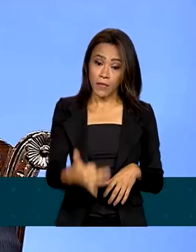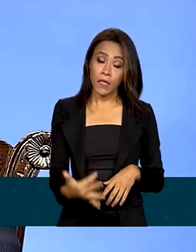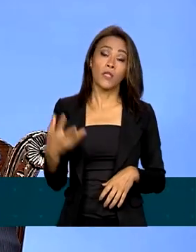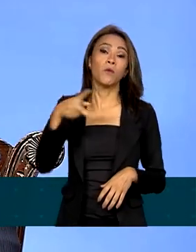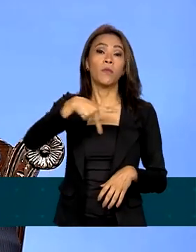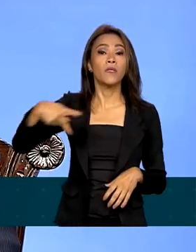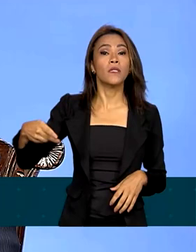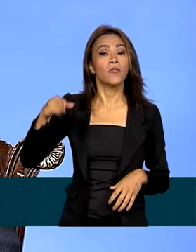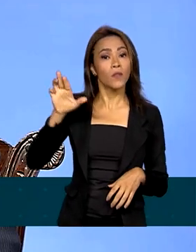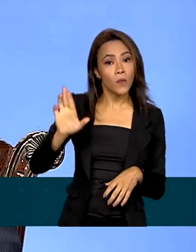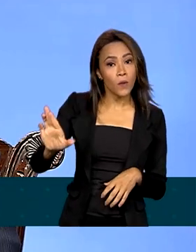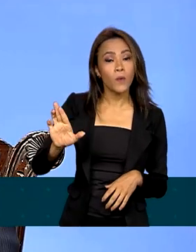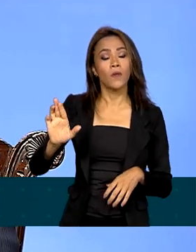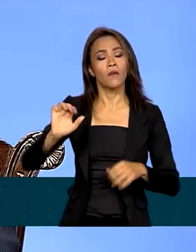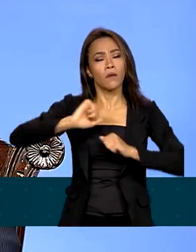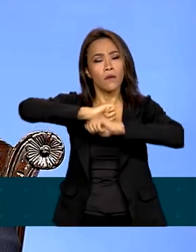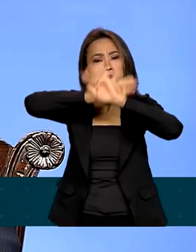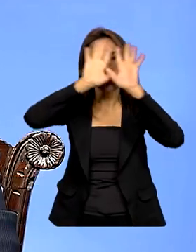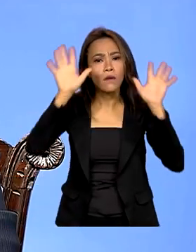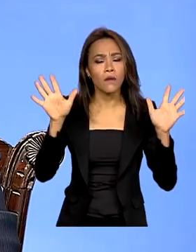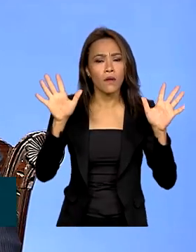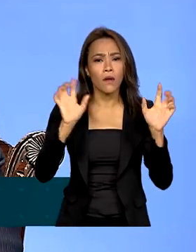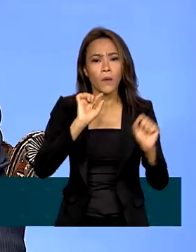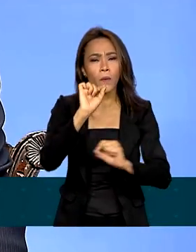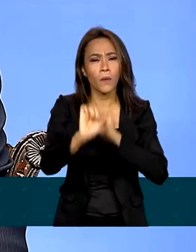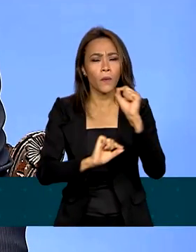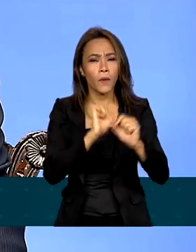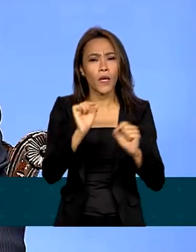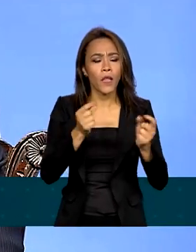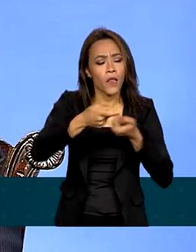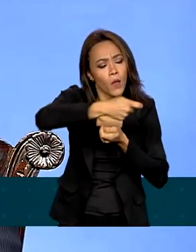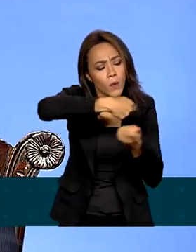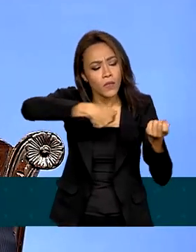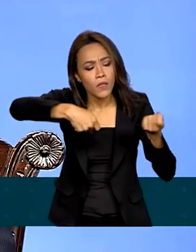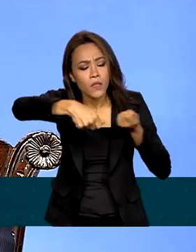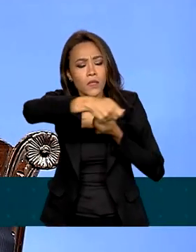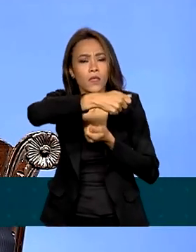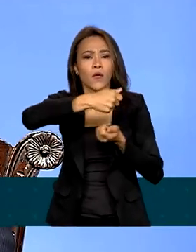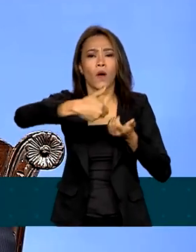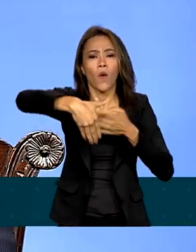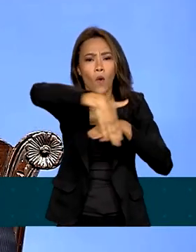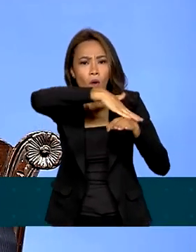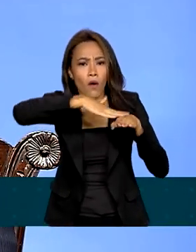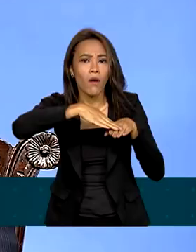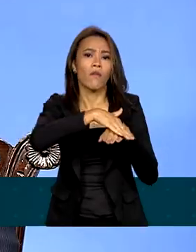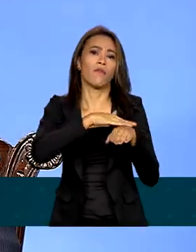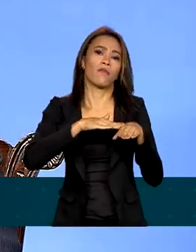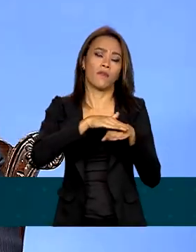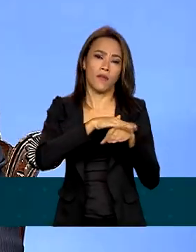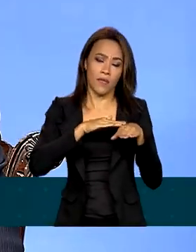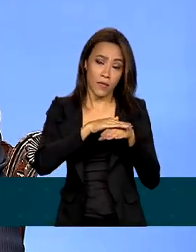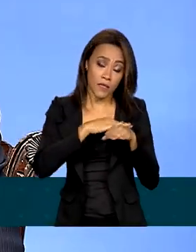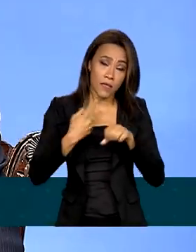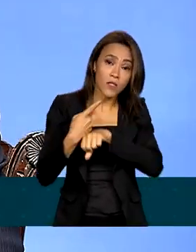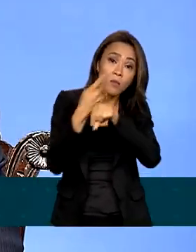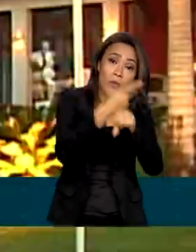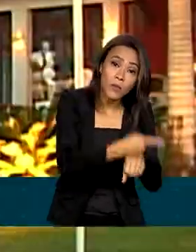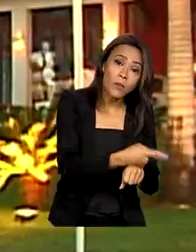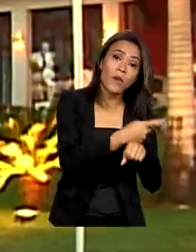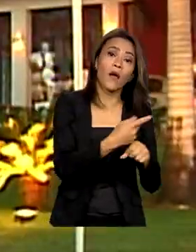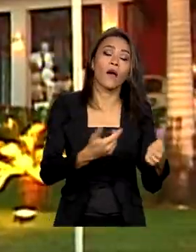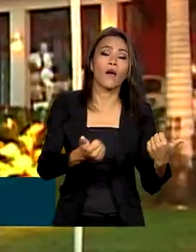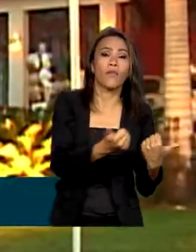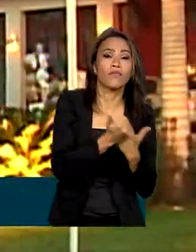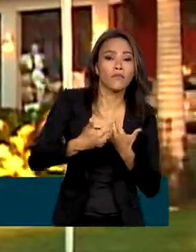propósito muito claro de privilegiar o caminho da negociação, do diálogo, de buscar pontos de entendimento.